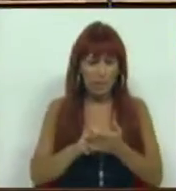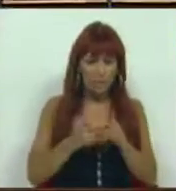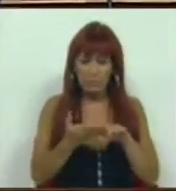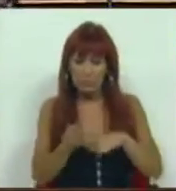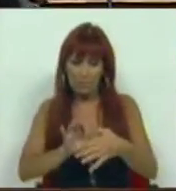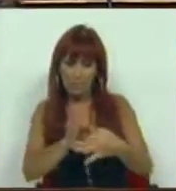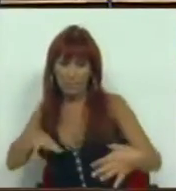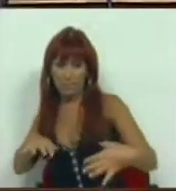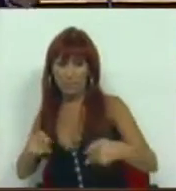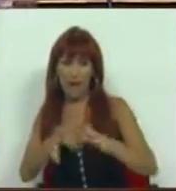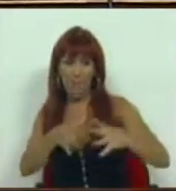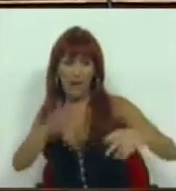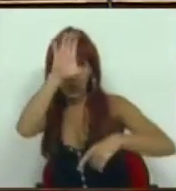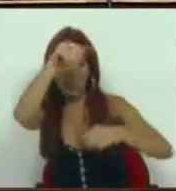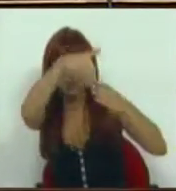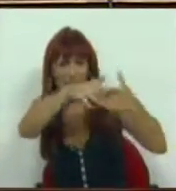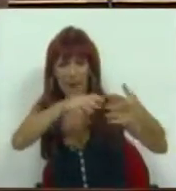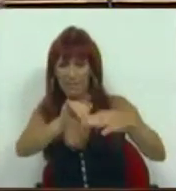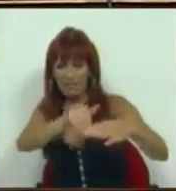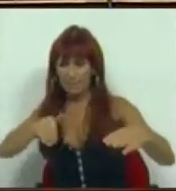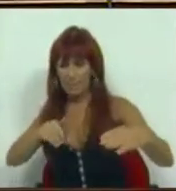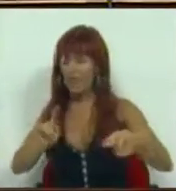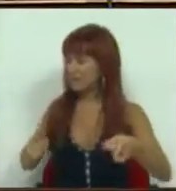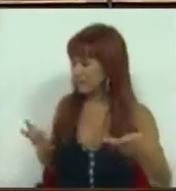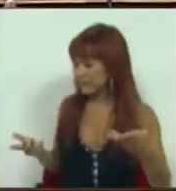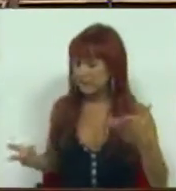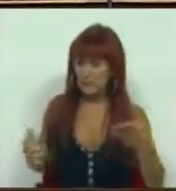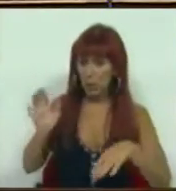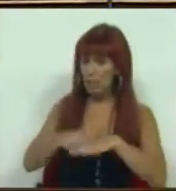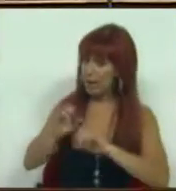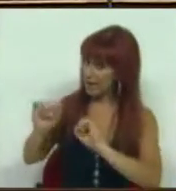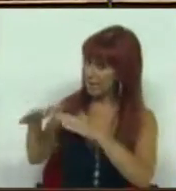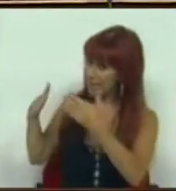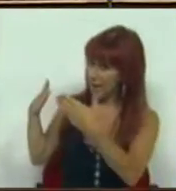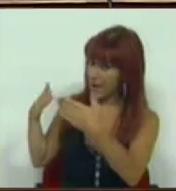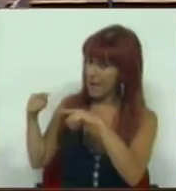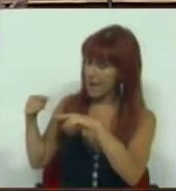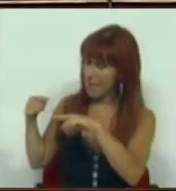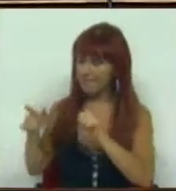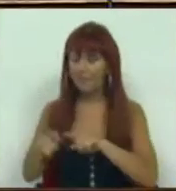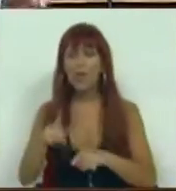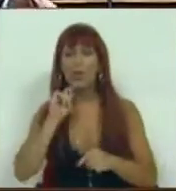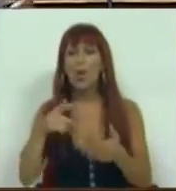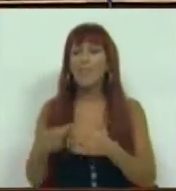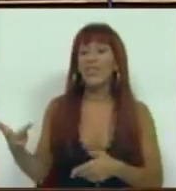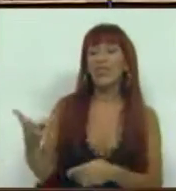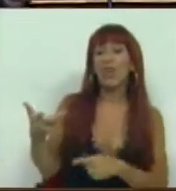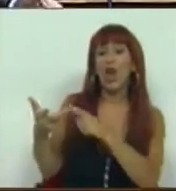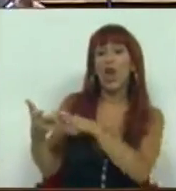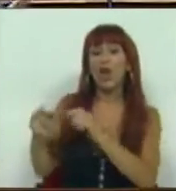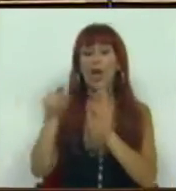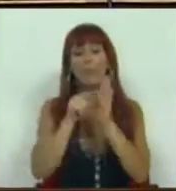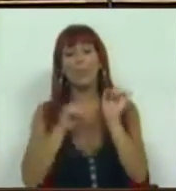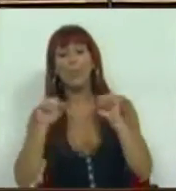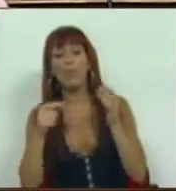marcação em relação à maioria governamental. Há aqui um pecado original que se chama Troika, se chama